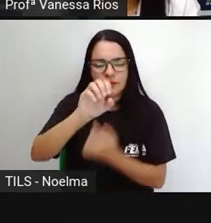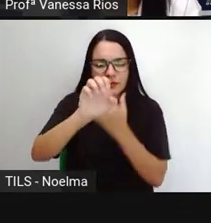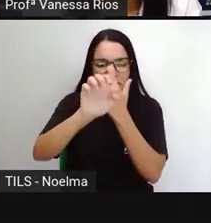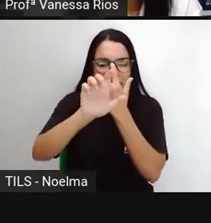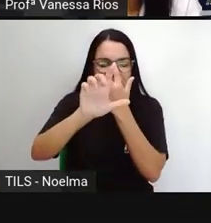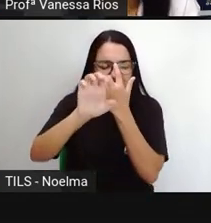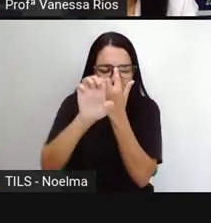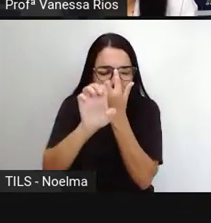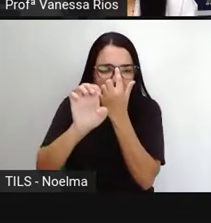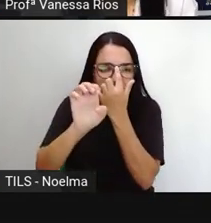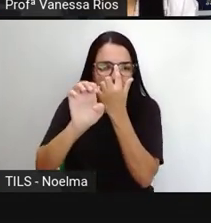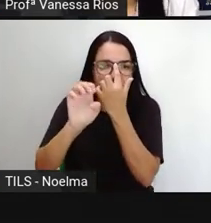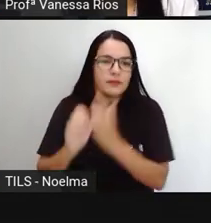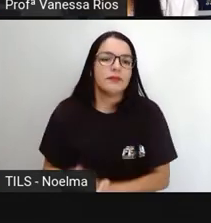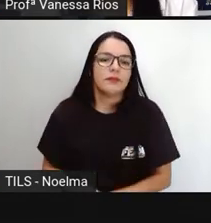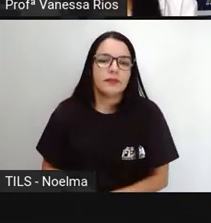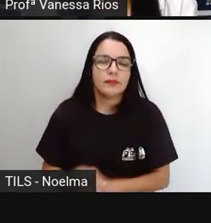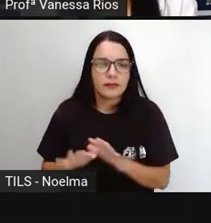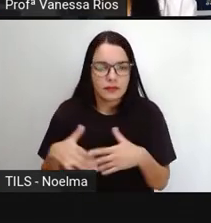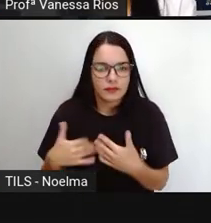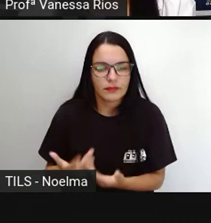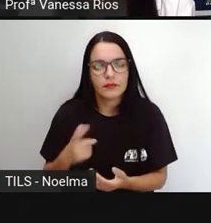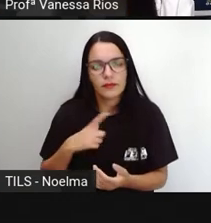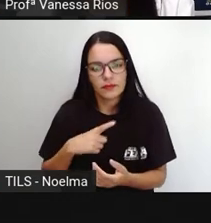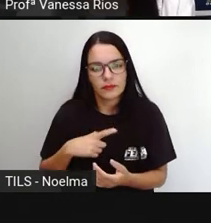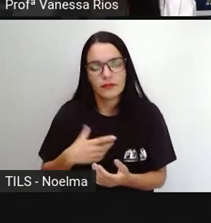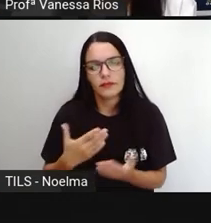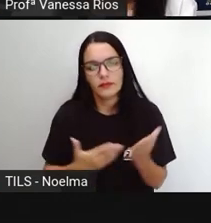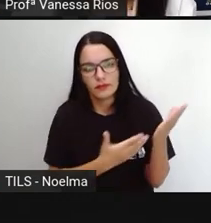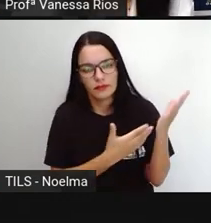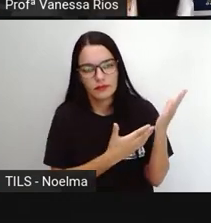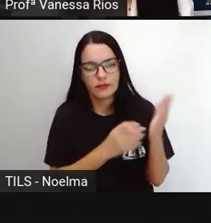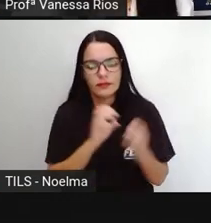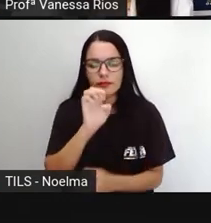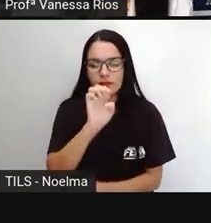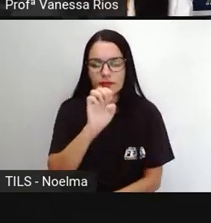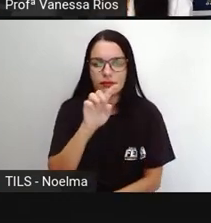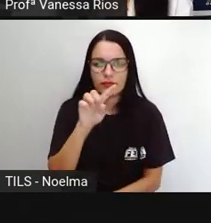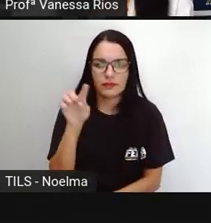de adjetivos, essa terminação esa é escrita com z.